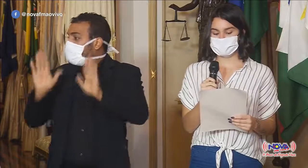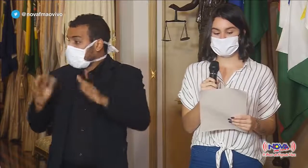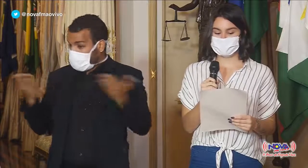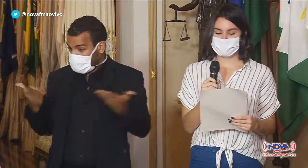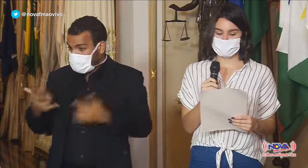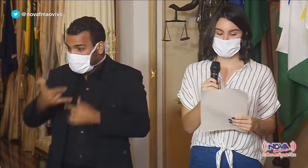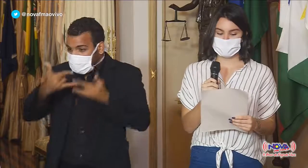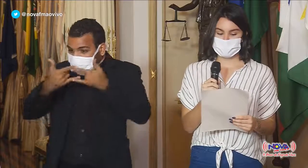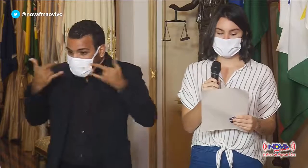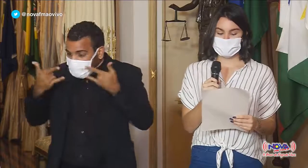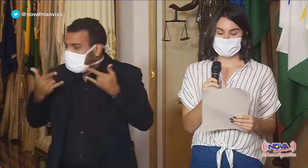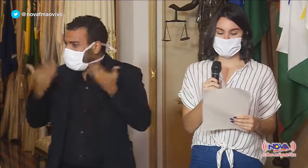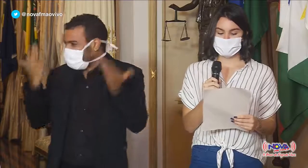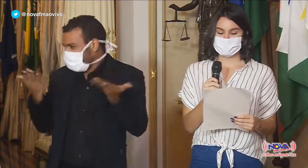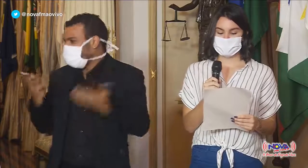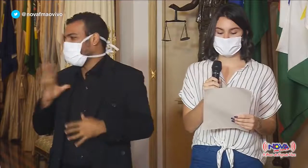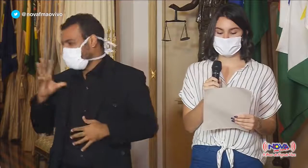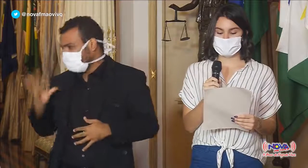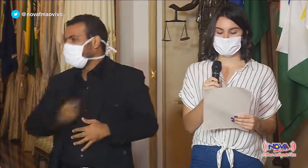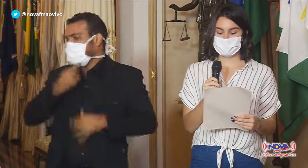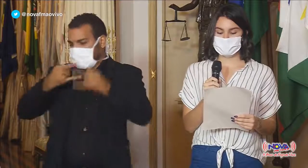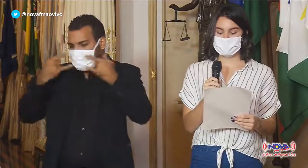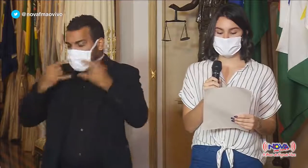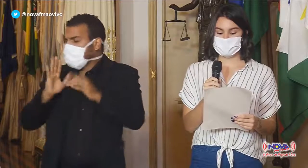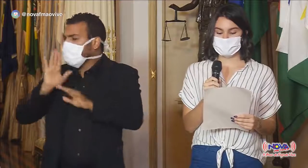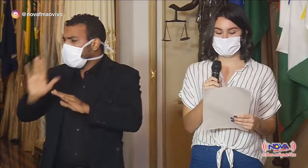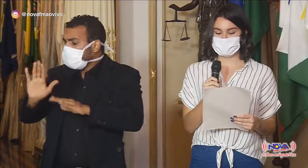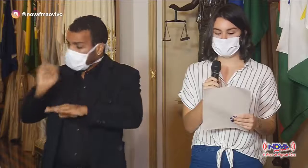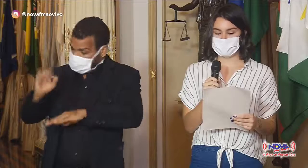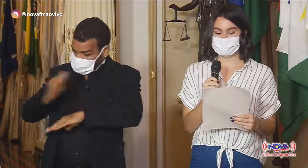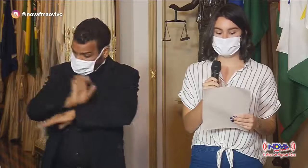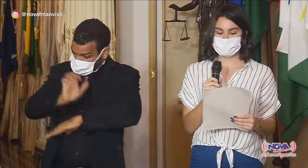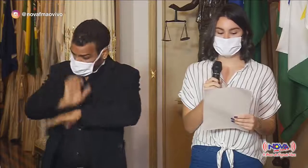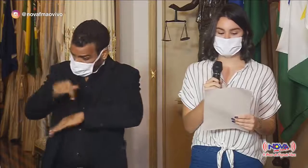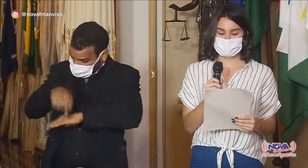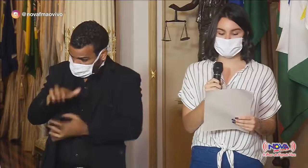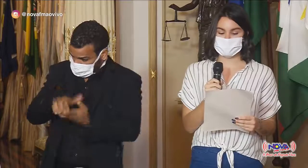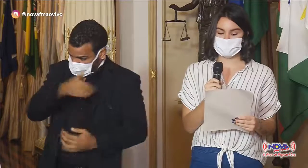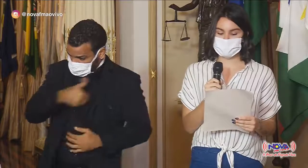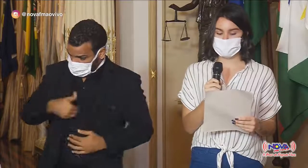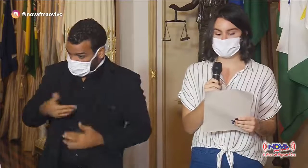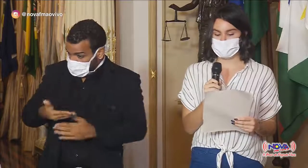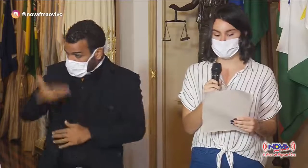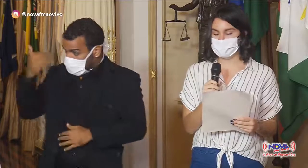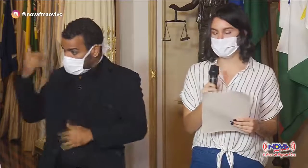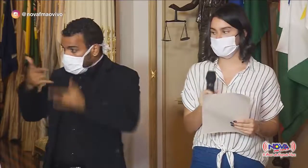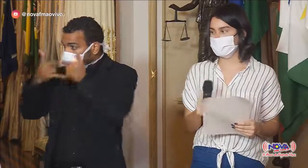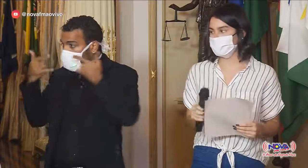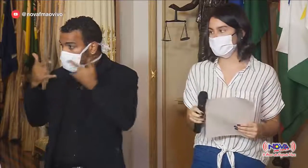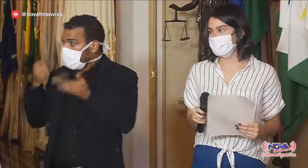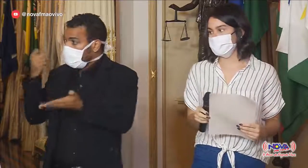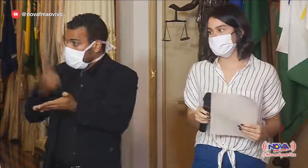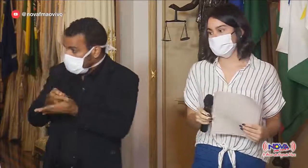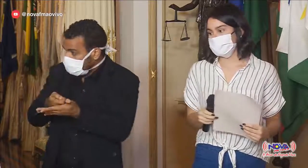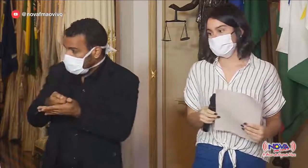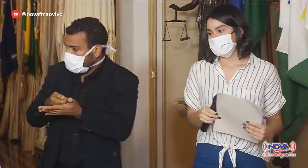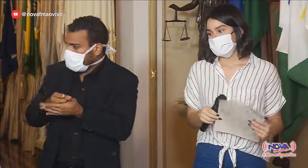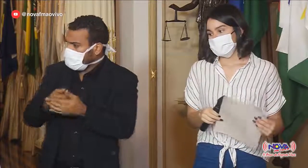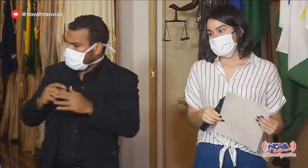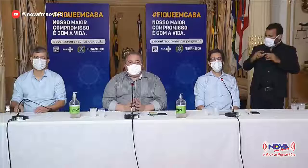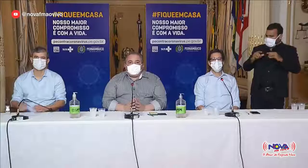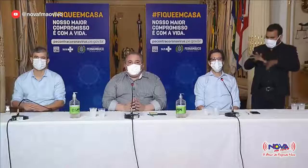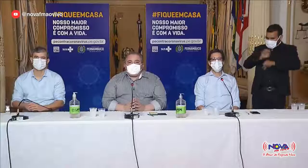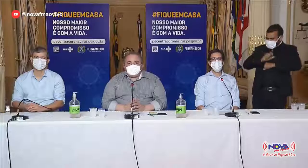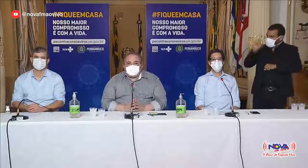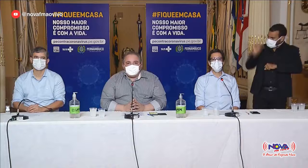salvação da lavoura. Se o estado tivesse adotado logo no início da pandemia, o número de contágenos não seria menor? Veja, a questão